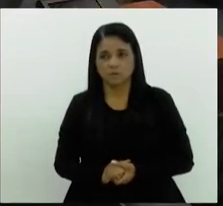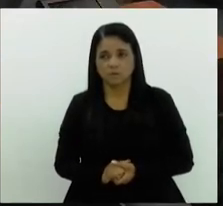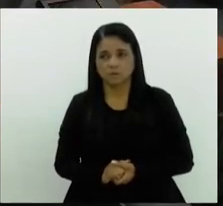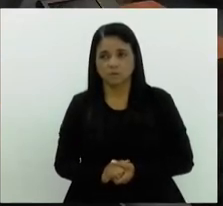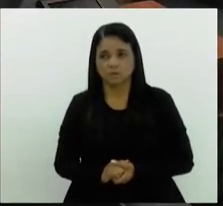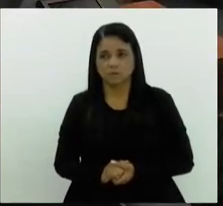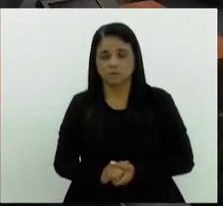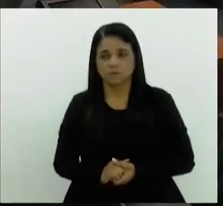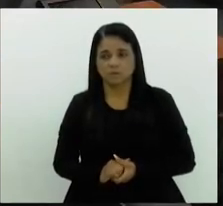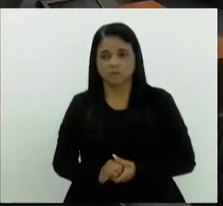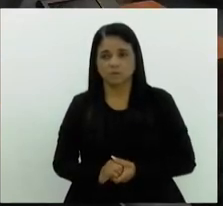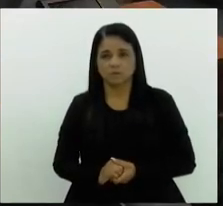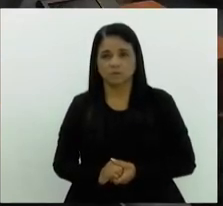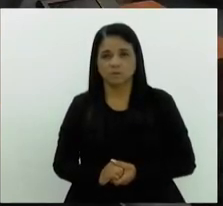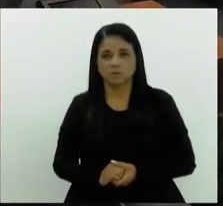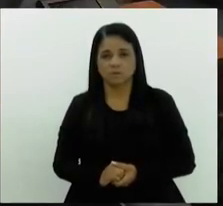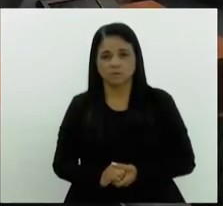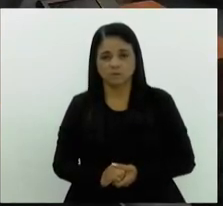obrigado